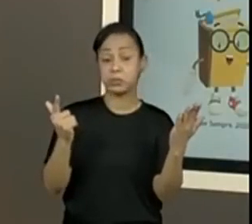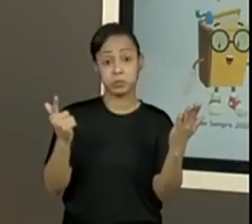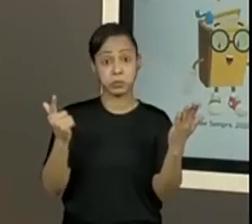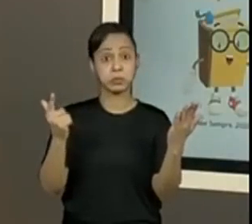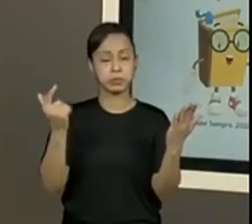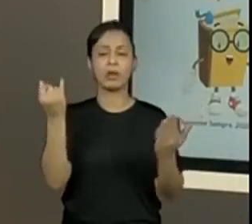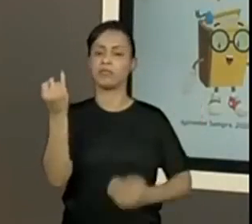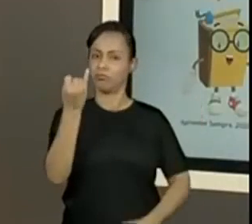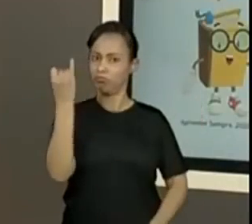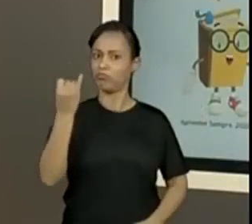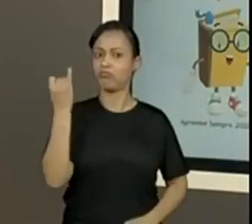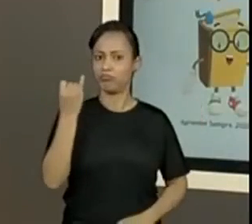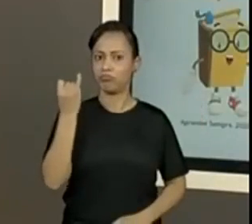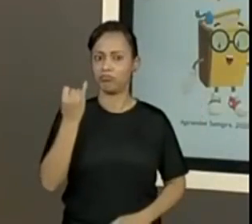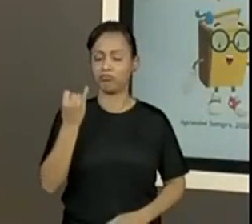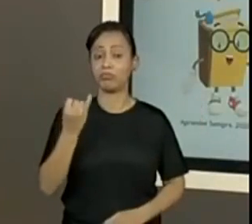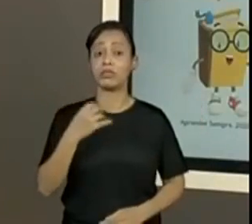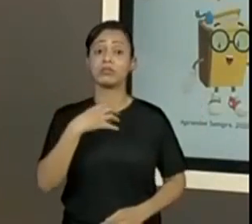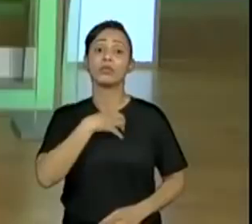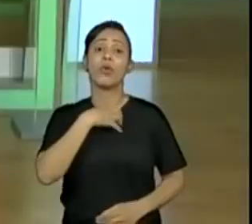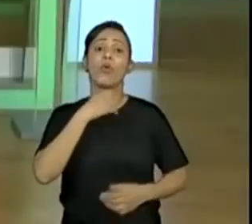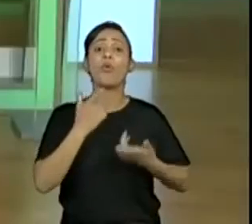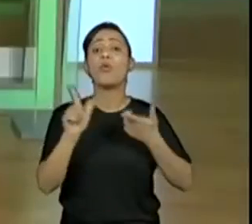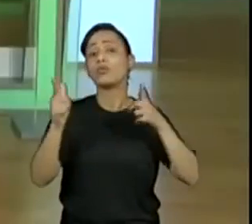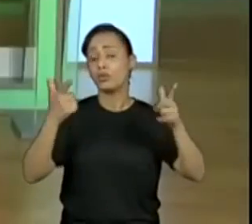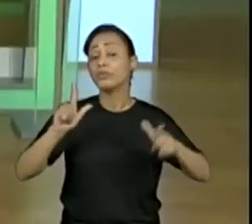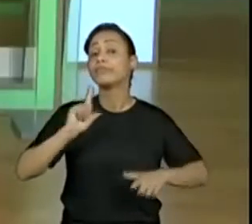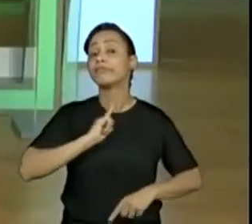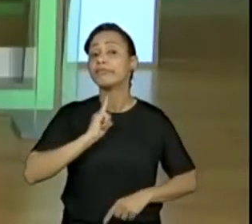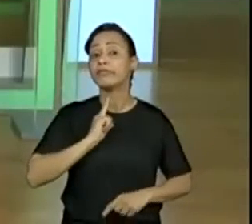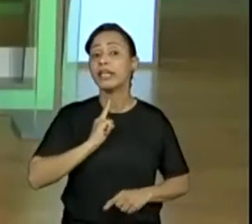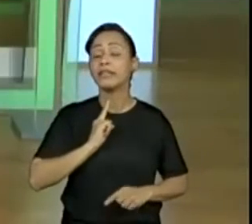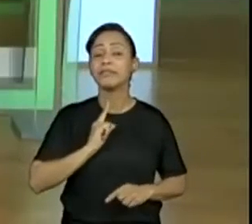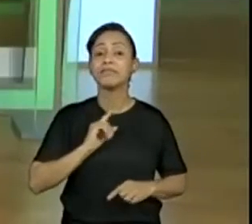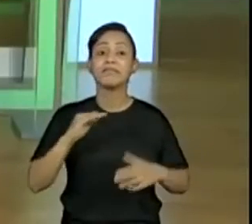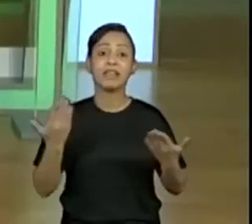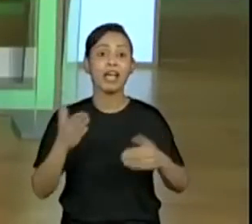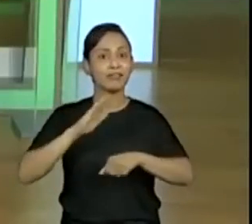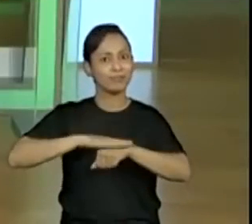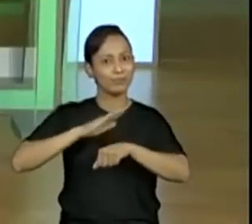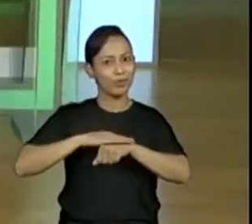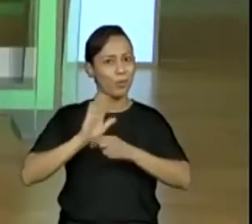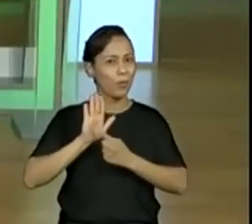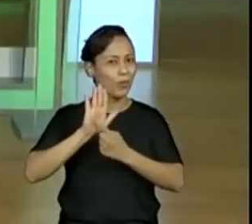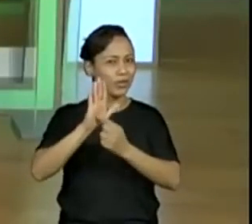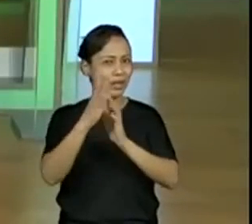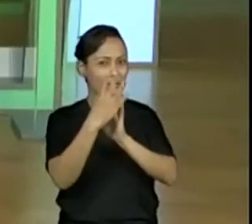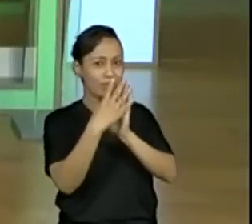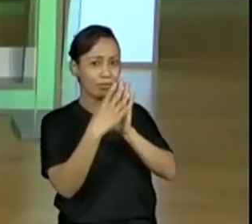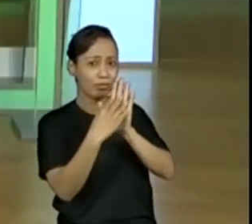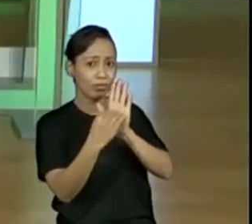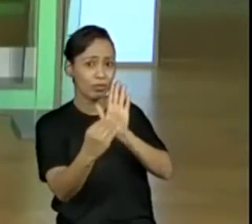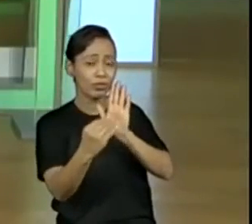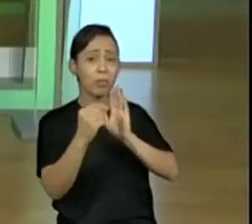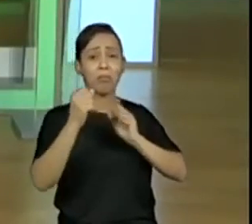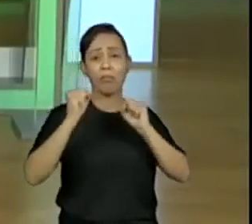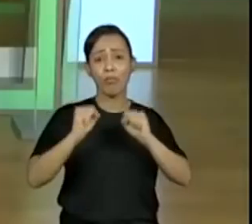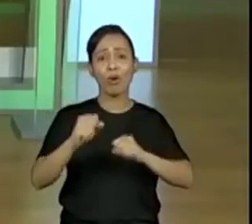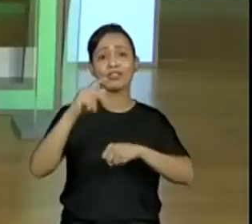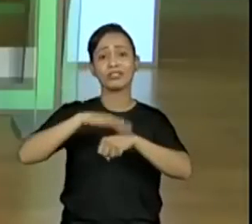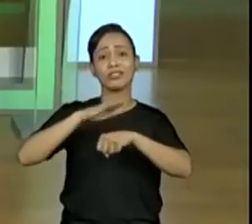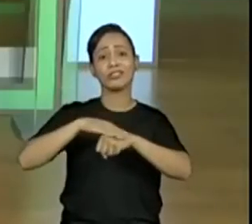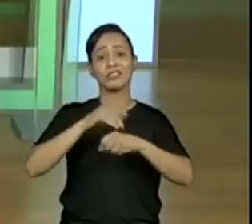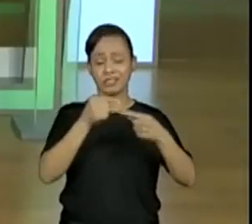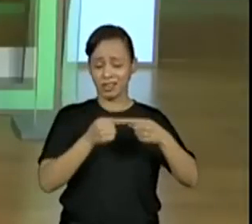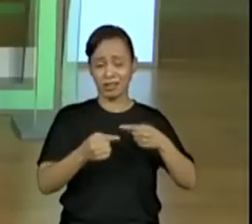Que nós vamos fazer um modelo, né, professora? Sim, um modelo. E aí, depois pode continuar lendo notícias aí durante